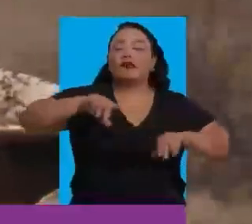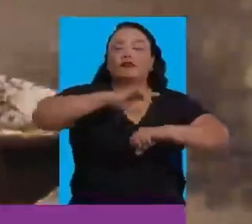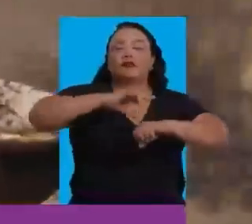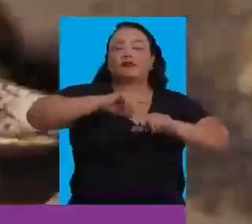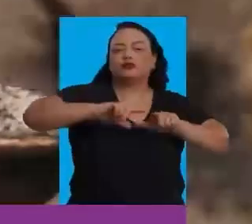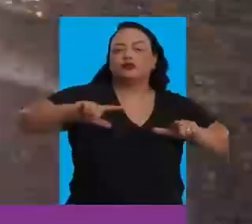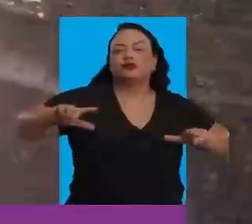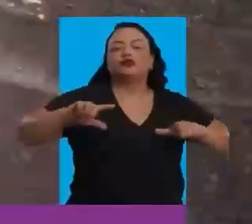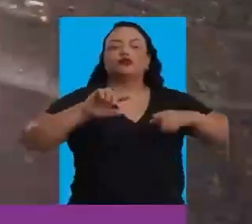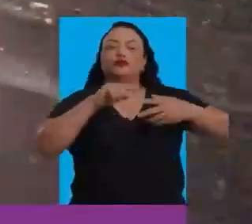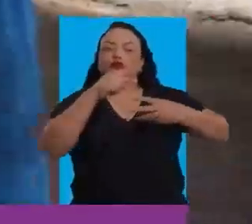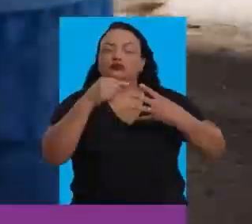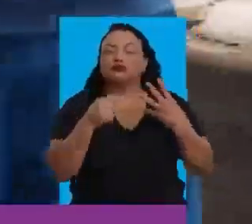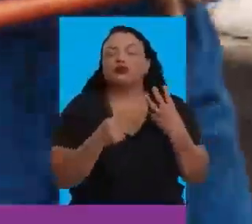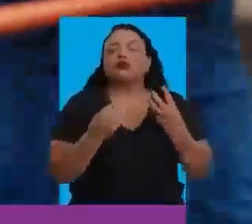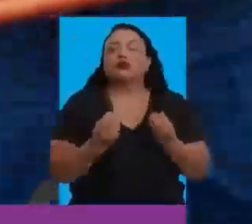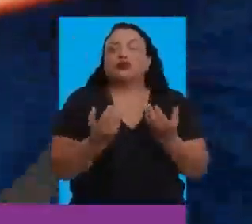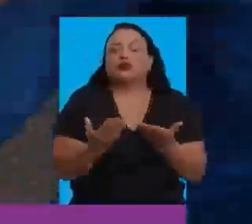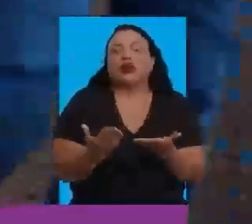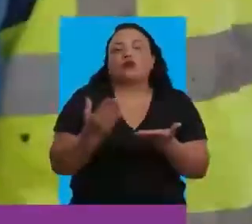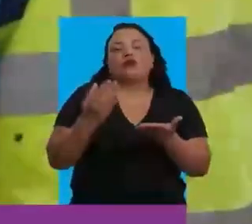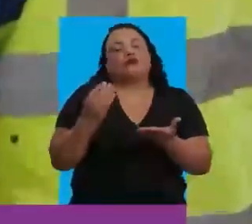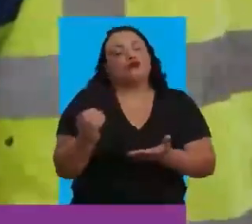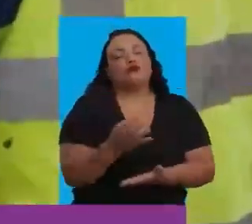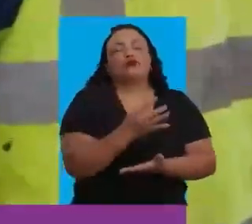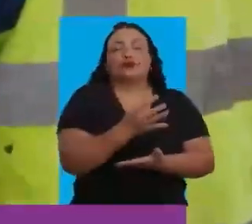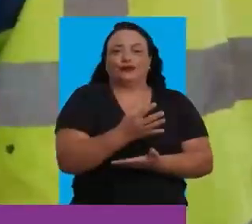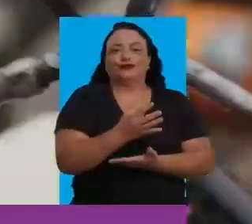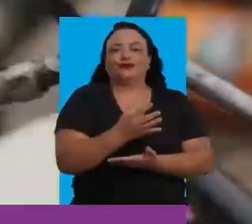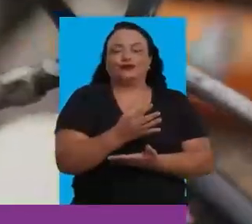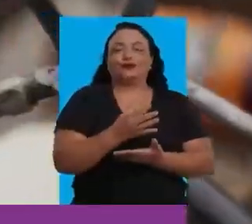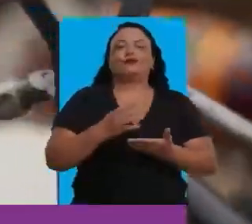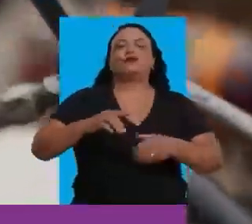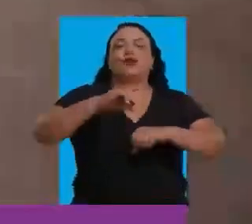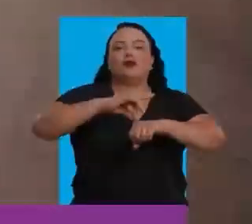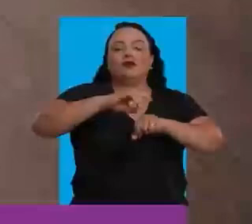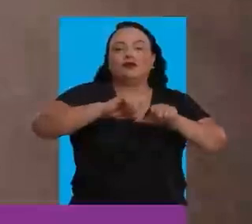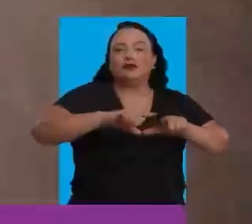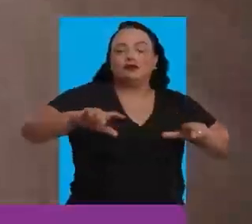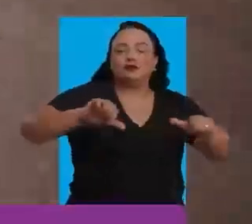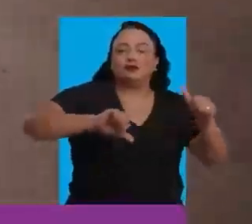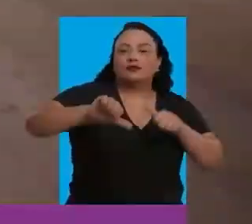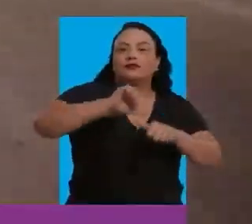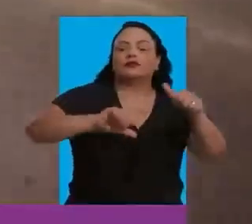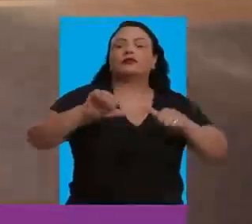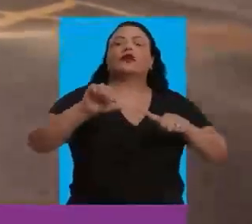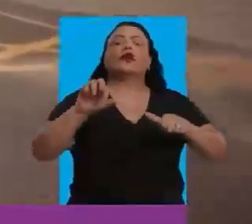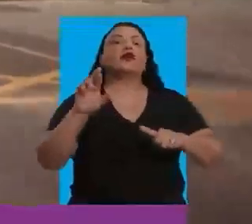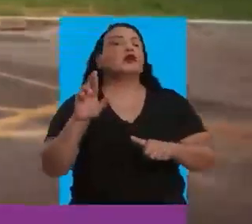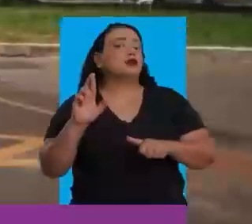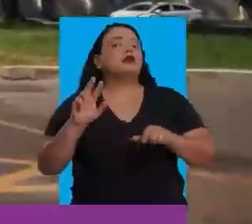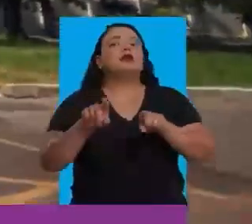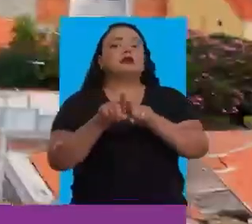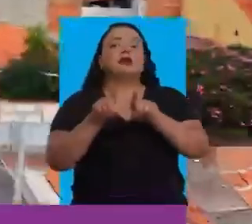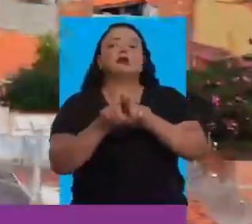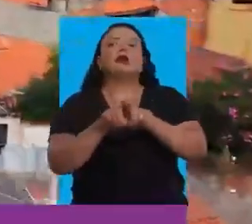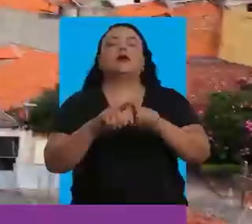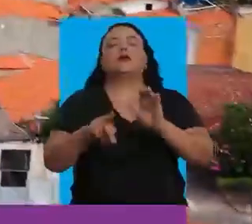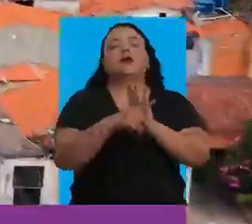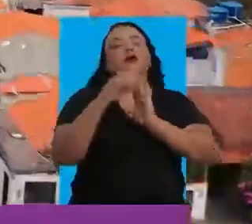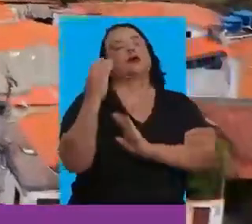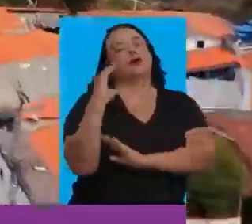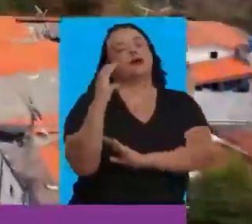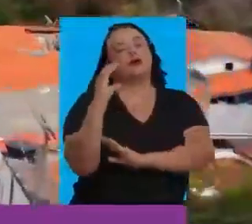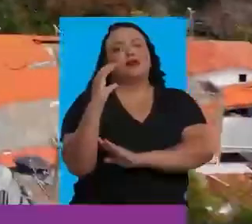Sheila, várias ruas do Ibirapuera, Jurema e Alegria receberam asfalto novinho. Ela recapiou a Jorge Teixeira no Recreio e a Avenida